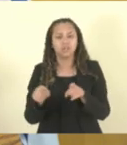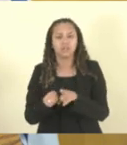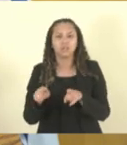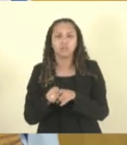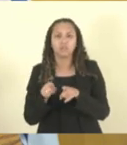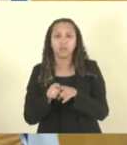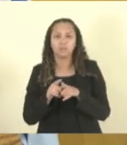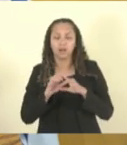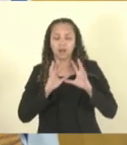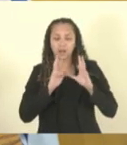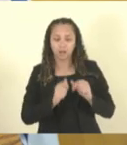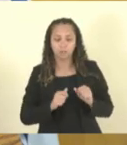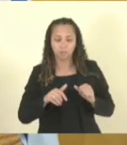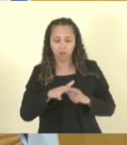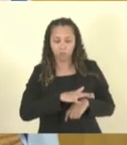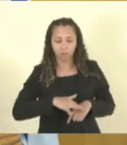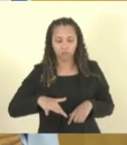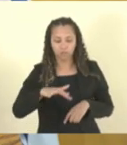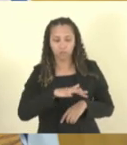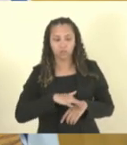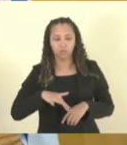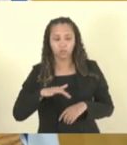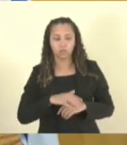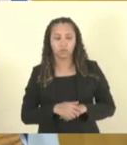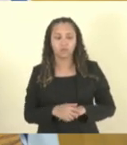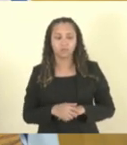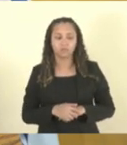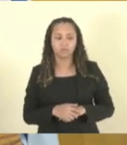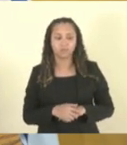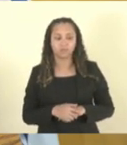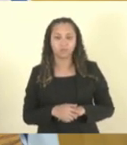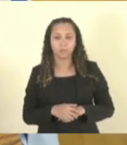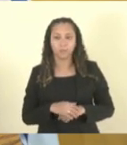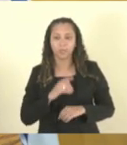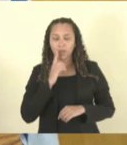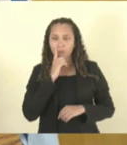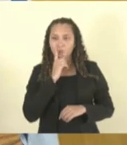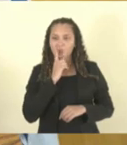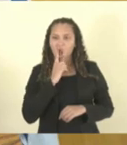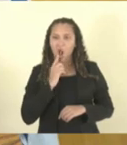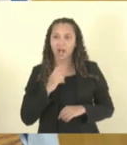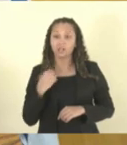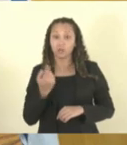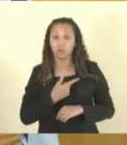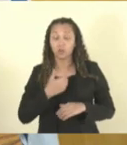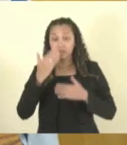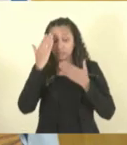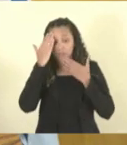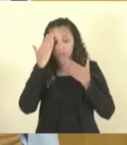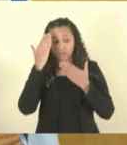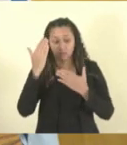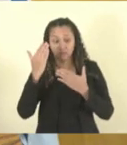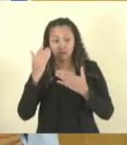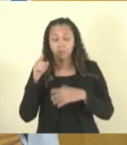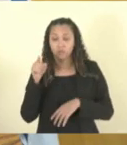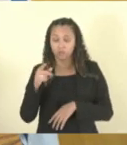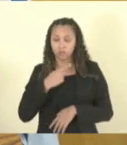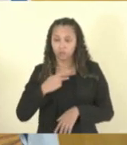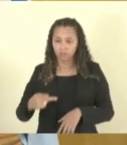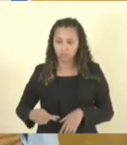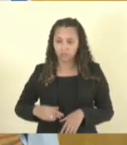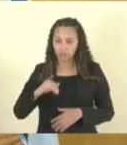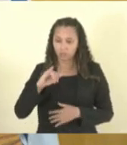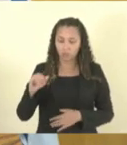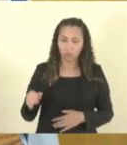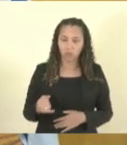território, que é chamado o resíduo sólido urbano. Então, nós, presidente, agradecemos a V. Exª pela